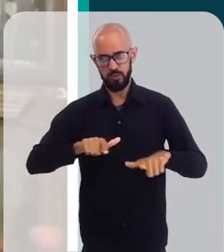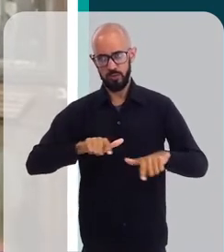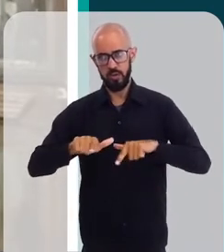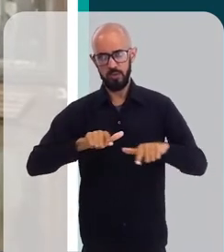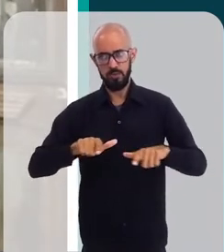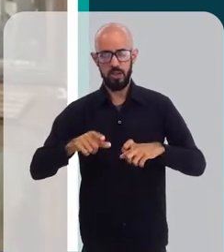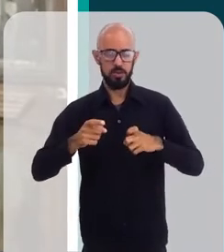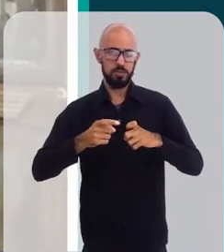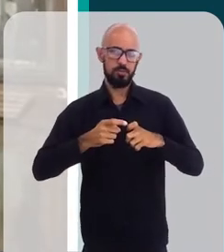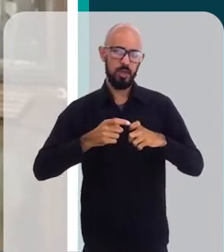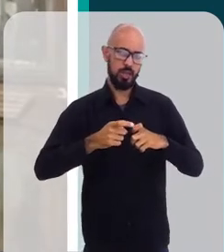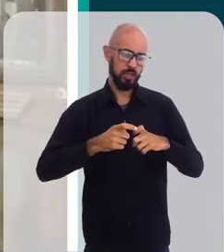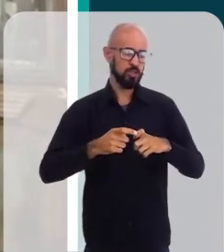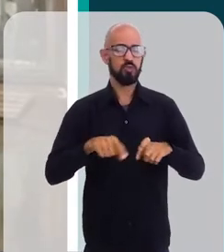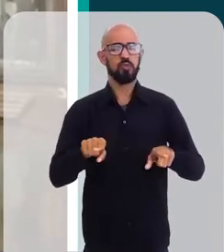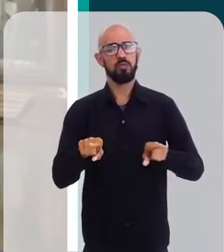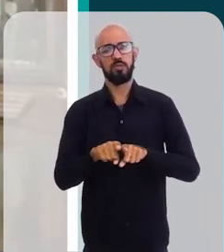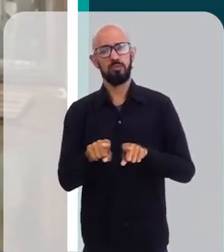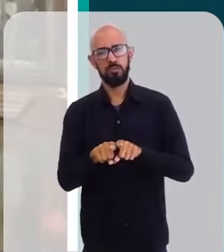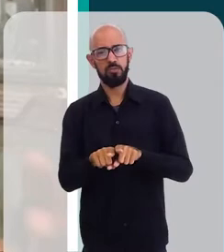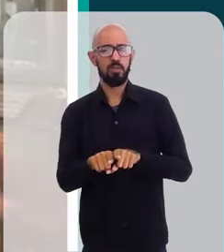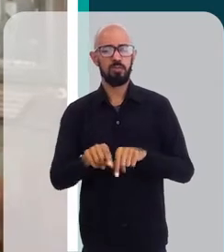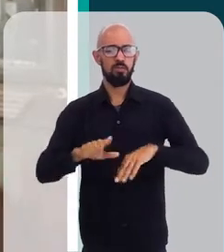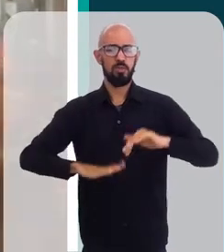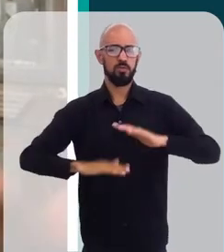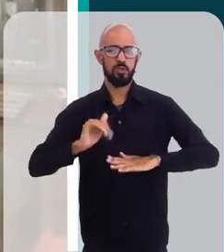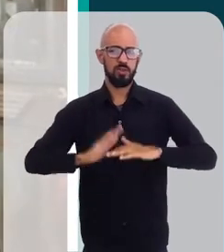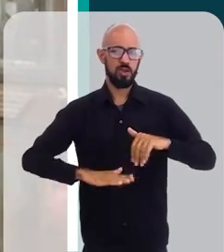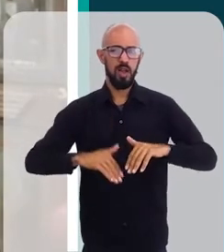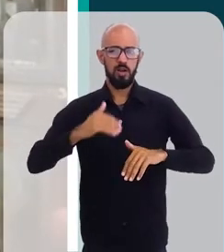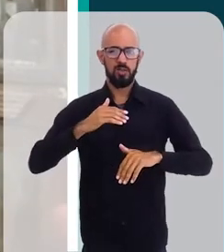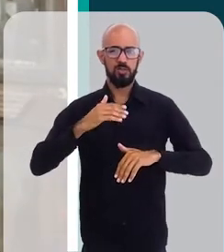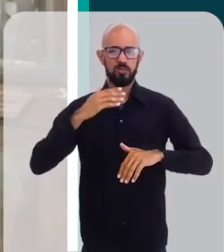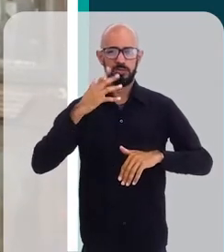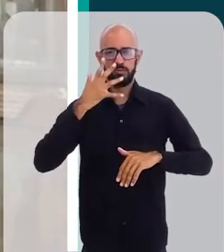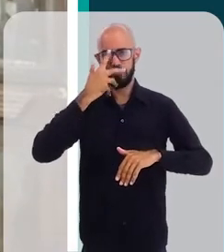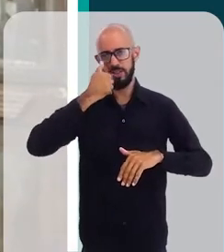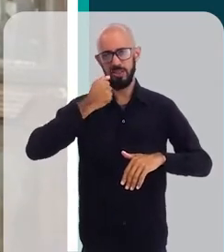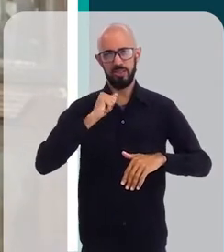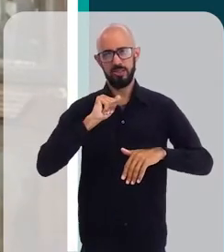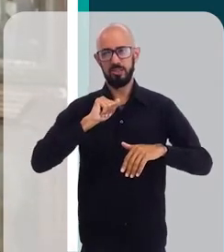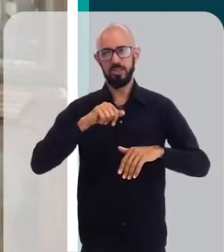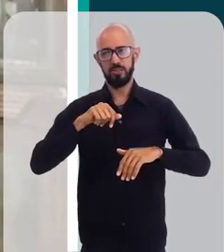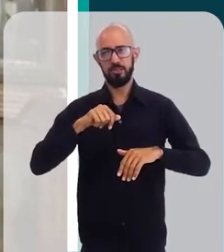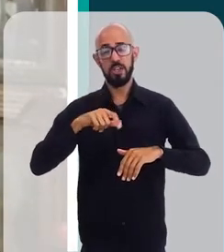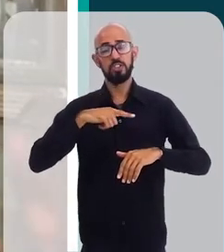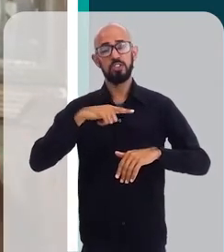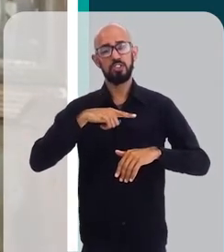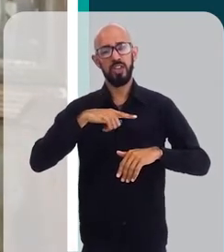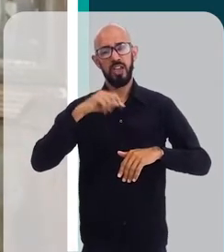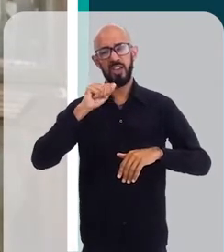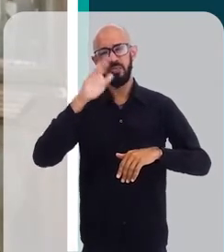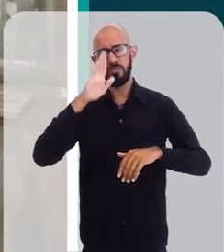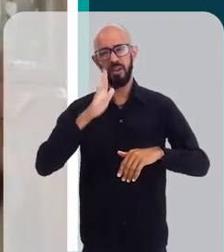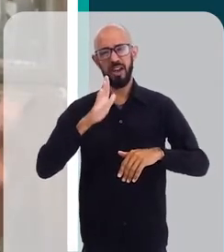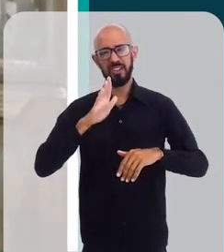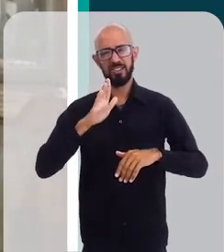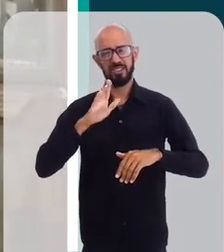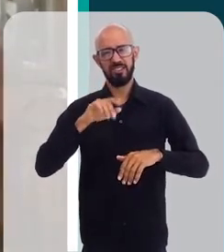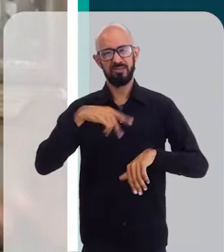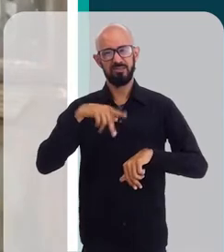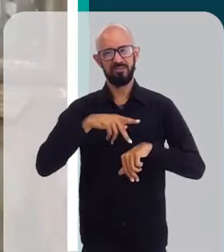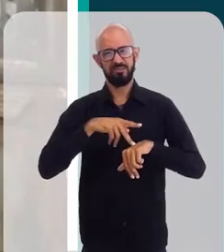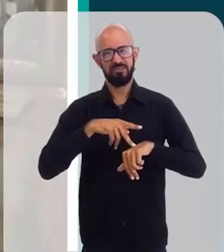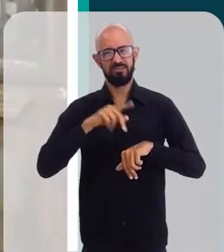médico, da esteticista, num país que a gente vive que é um país racista, então todo o nosso